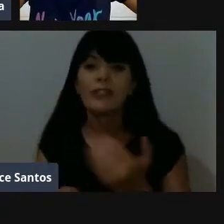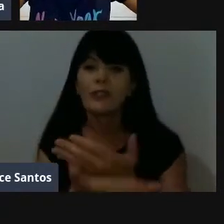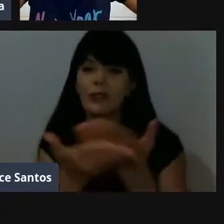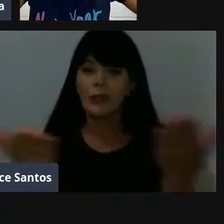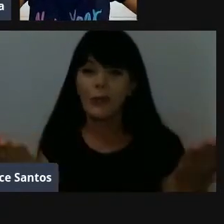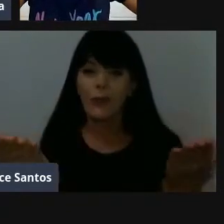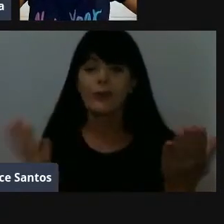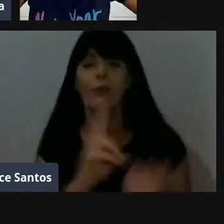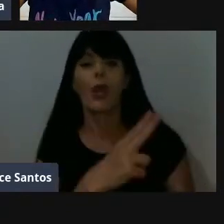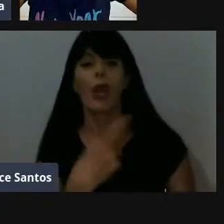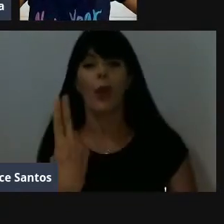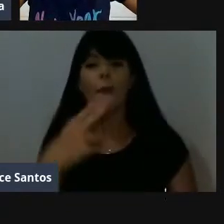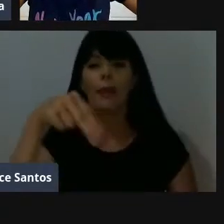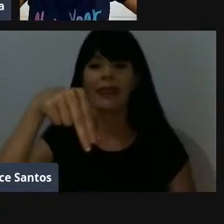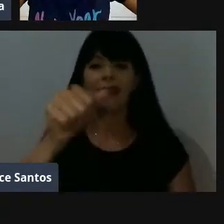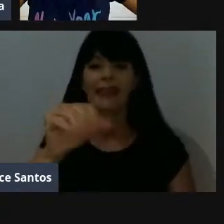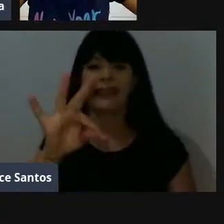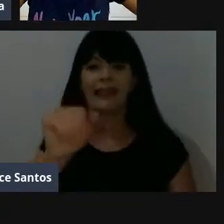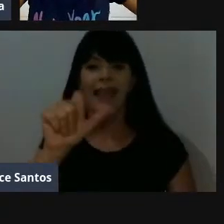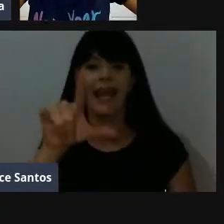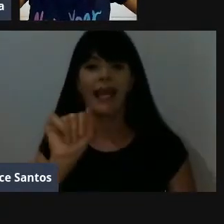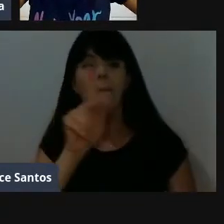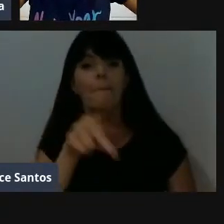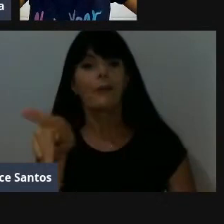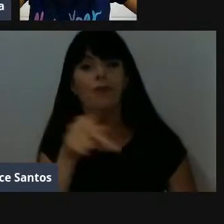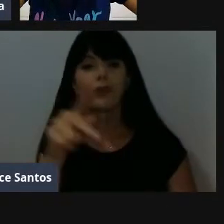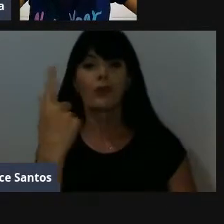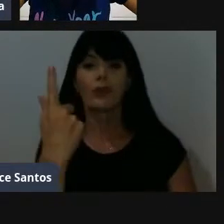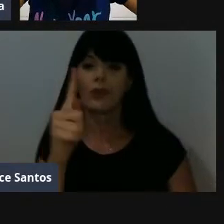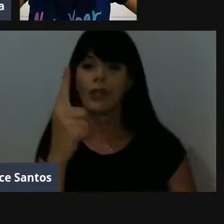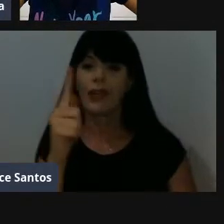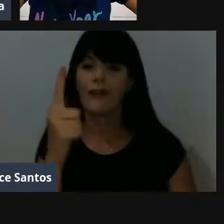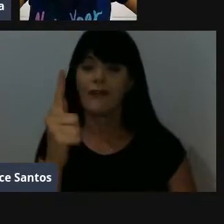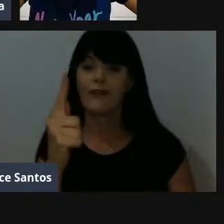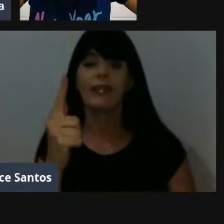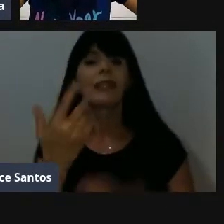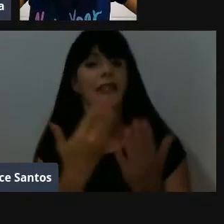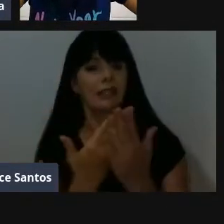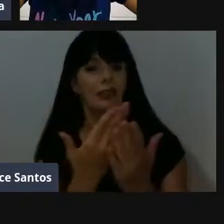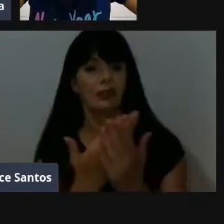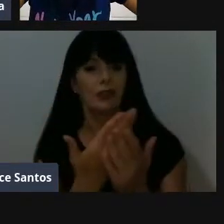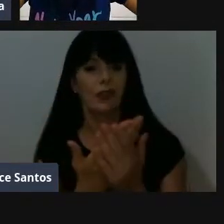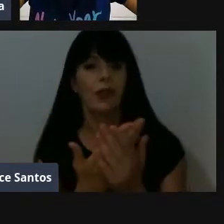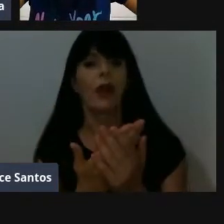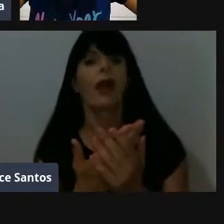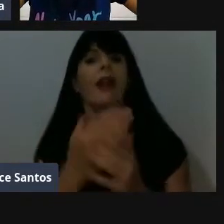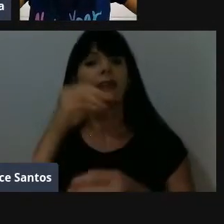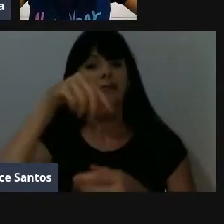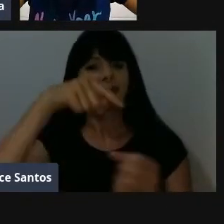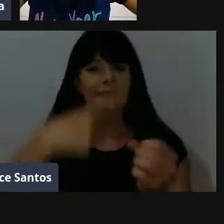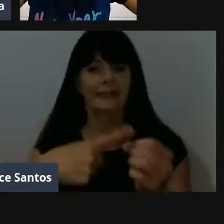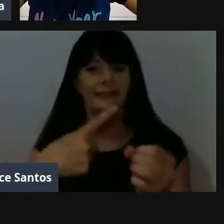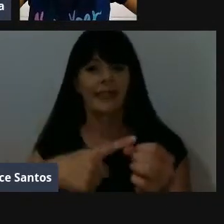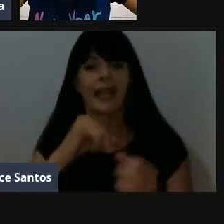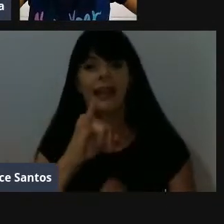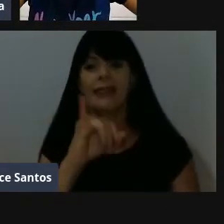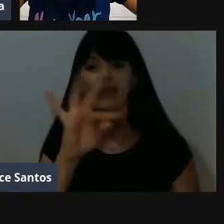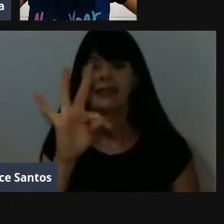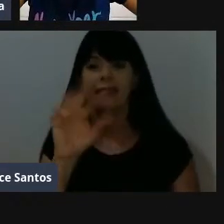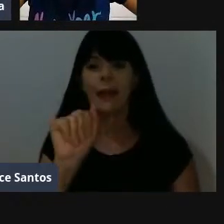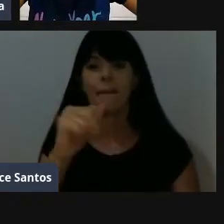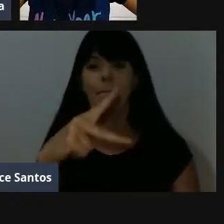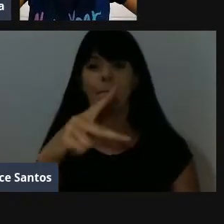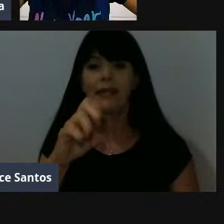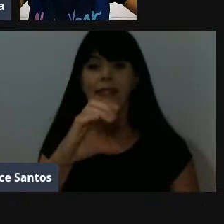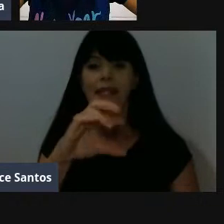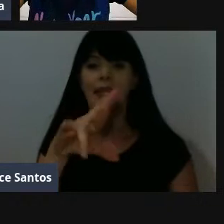todos. Meu nome é Natália Paz. Professora de Geografia na Escola Estadual Imaculada Conceição, em Itapcerica. E